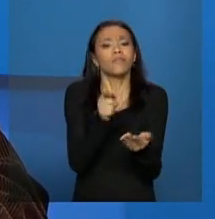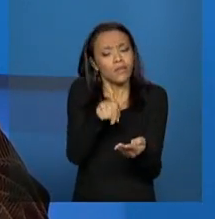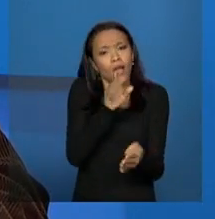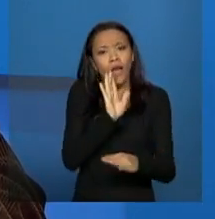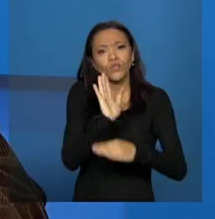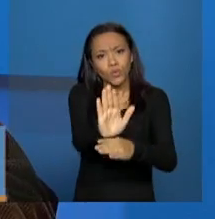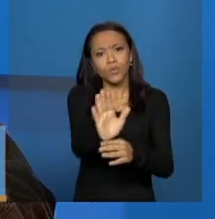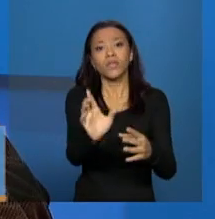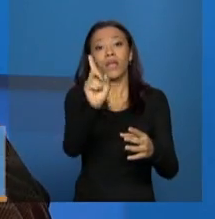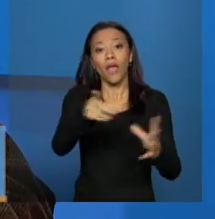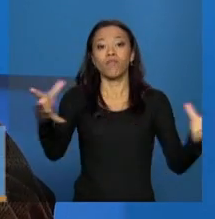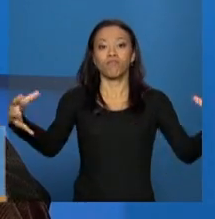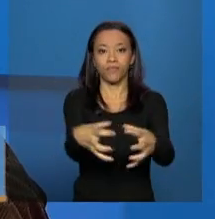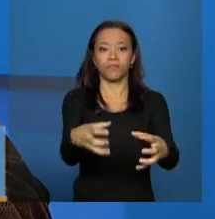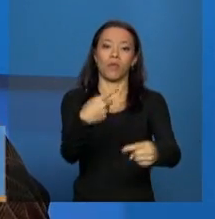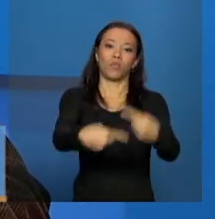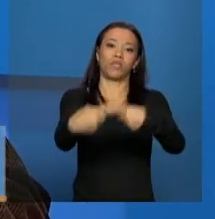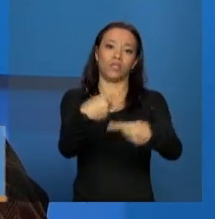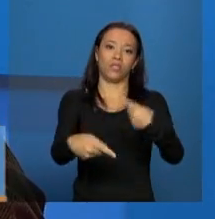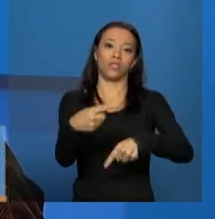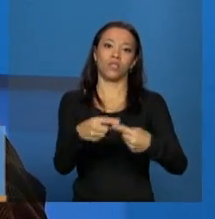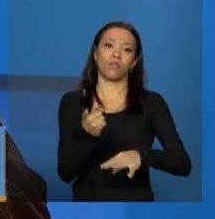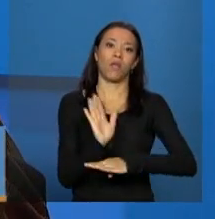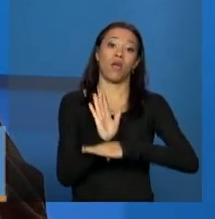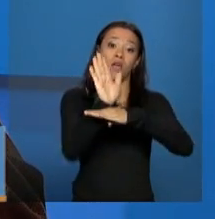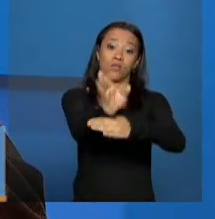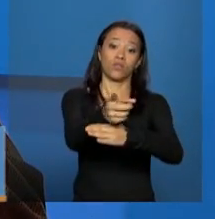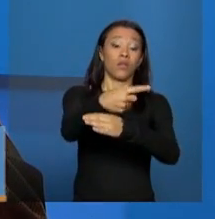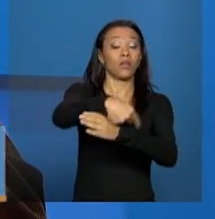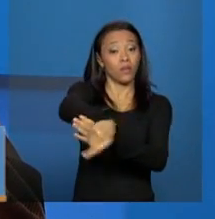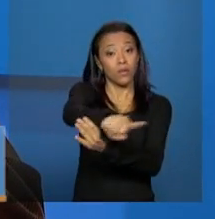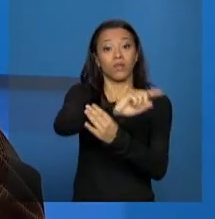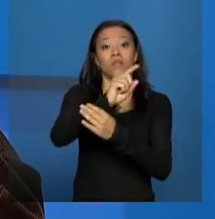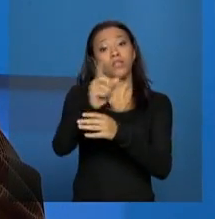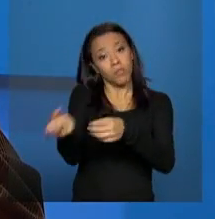nossa política e que a gente pode também estar fazendo parceria com outras políticas.